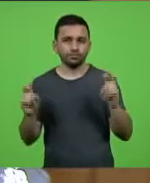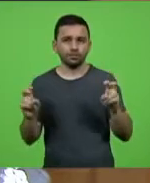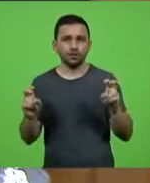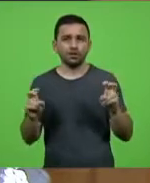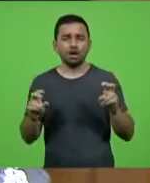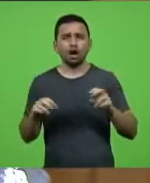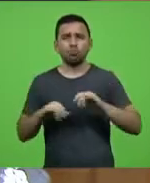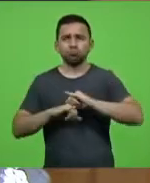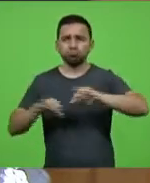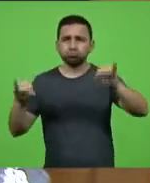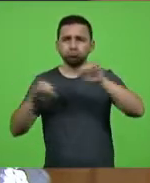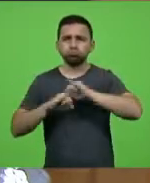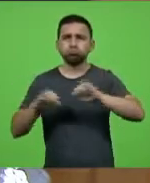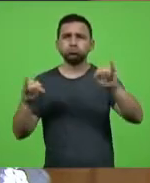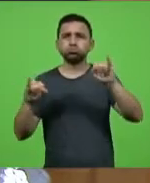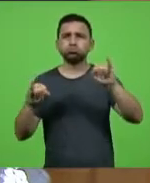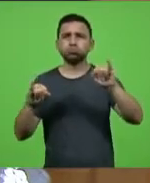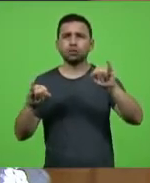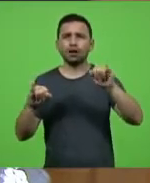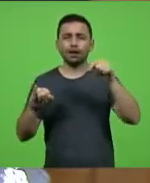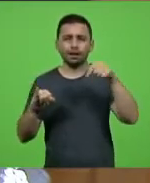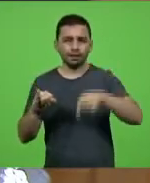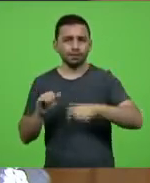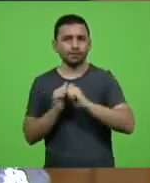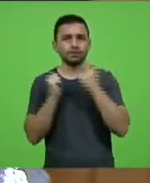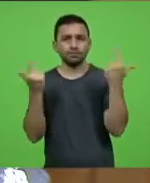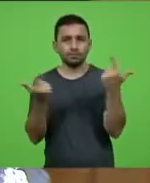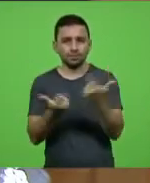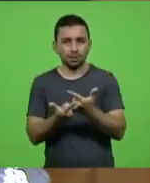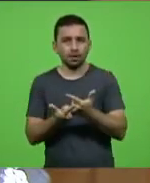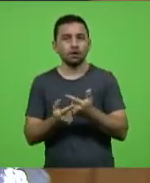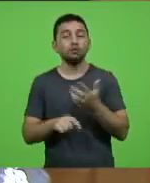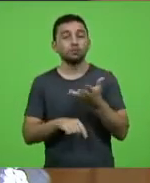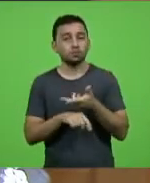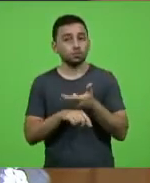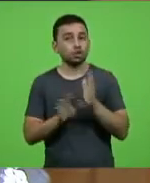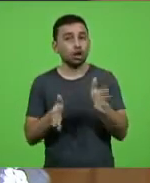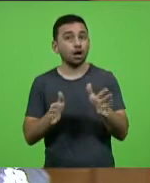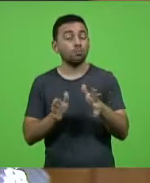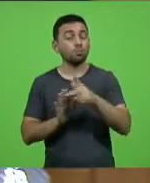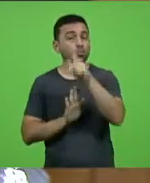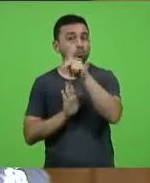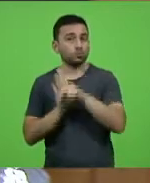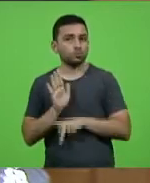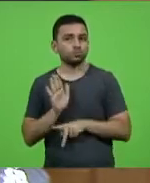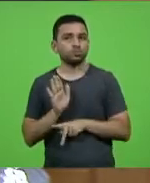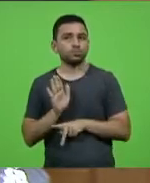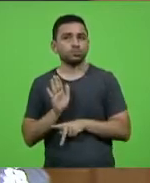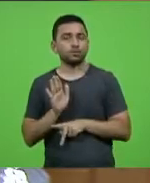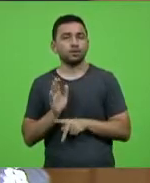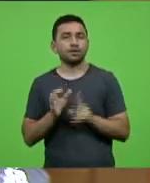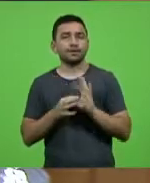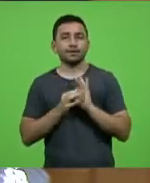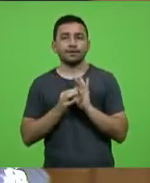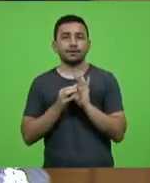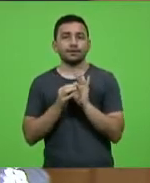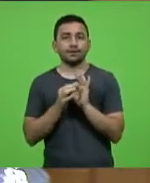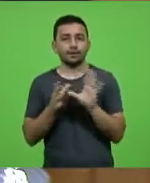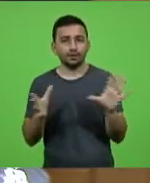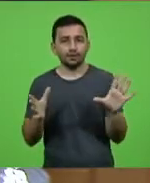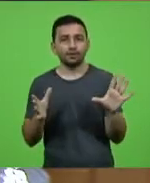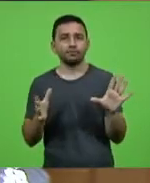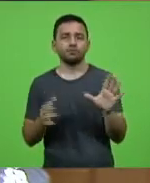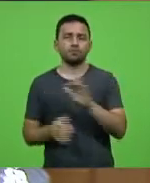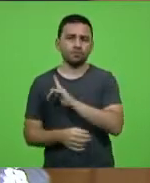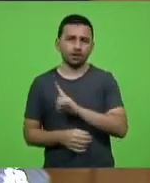divulgou, a casa está agilizando o projeto que permite ao Estado